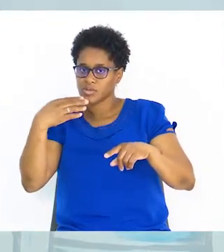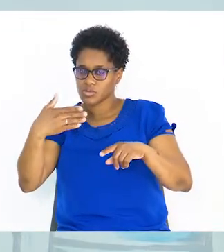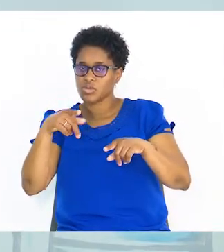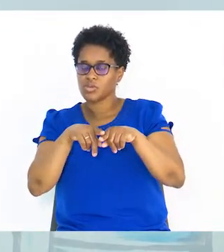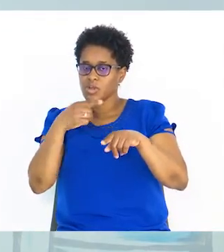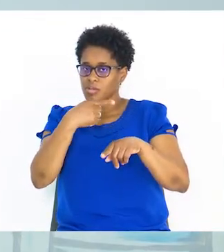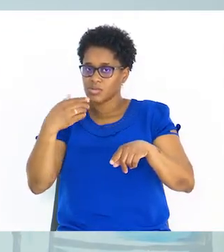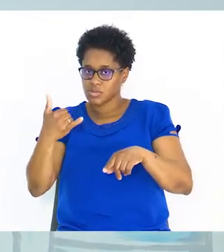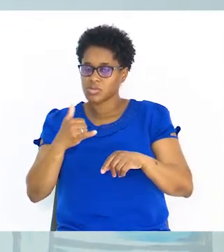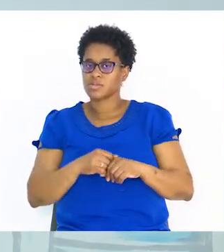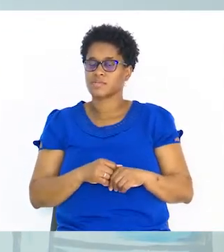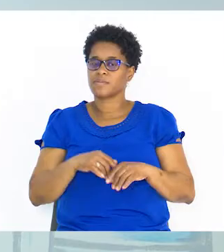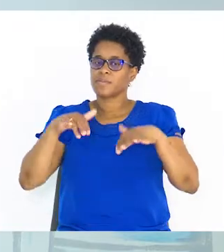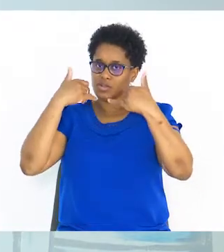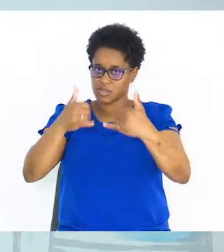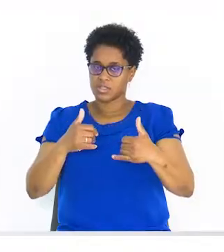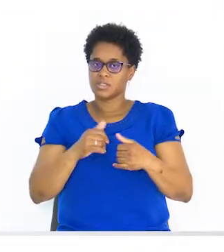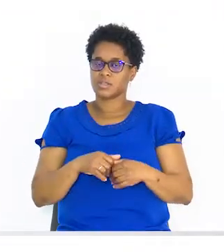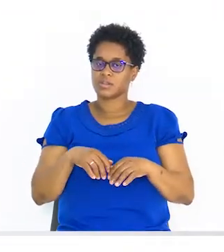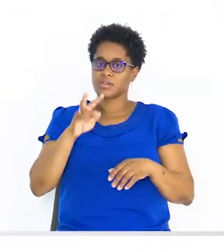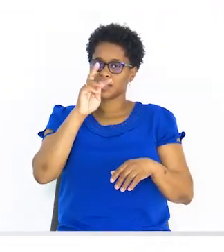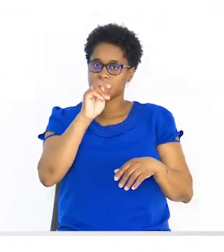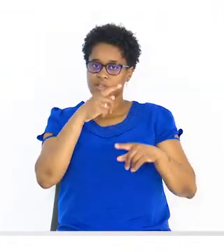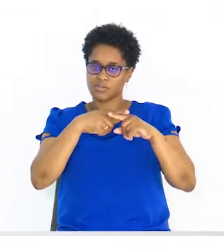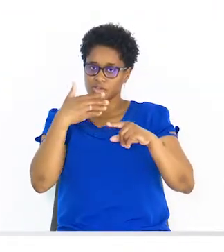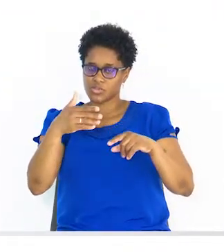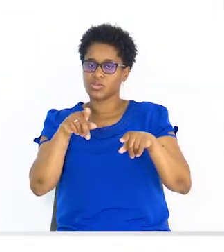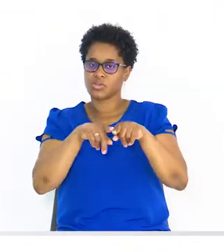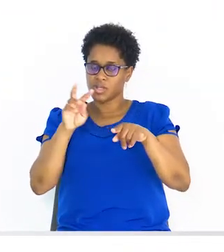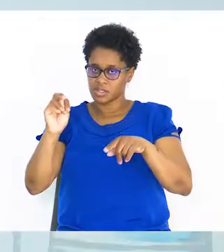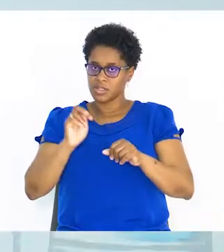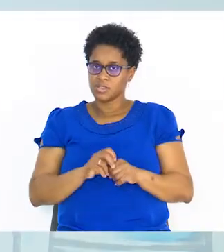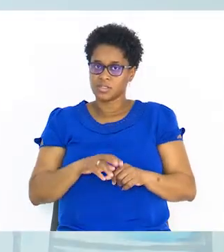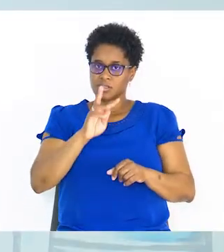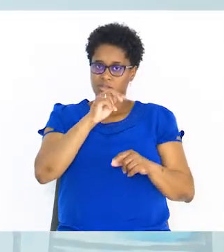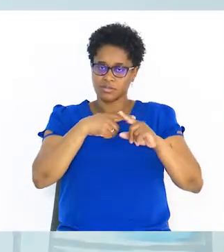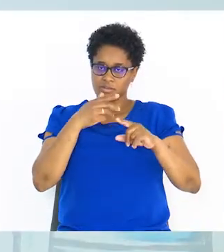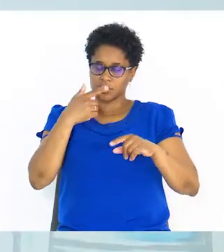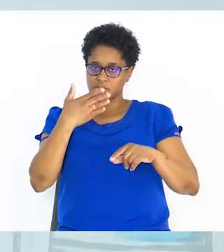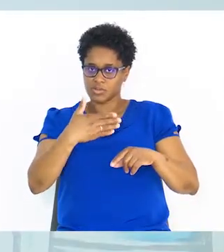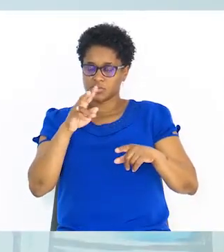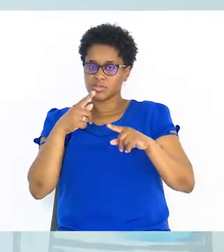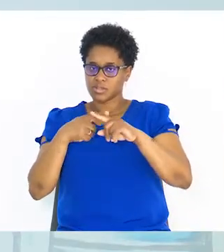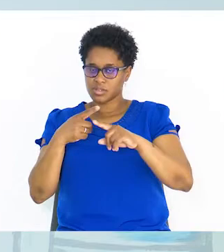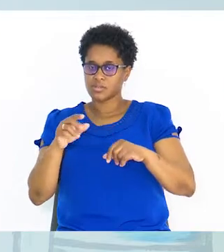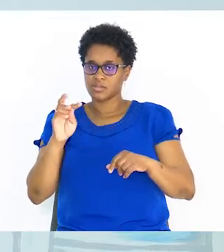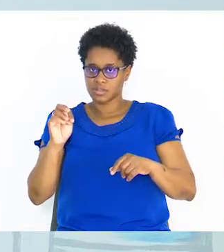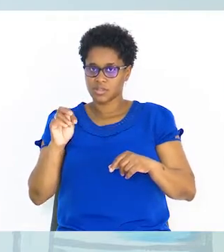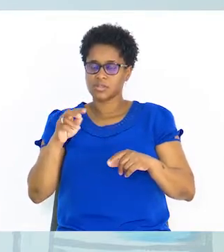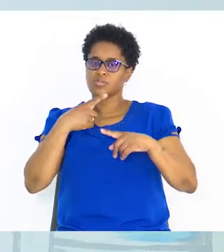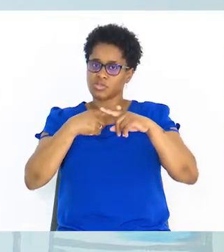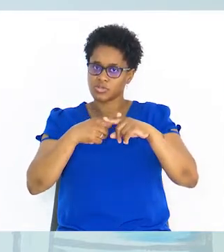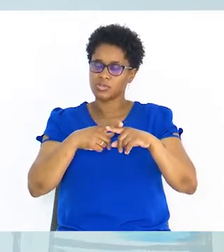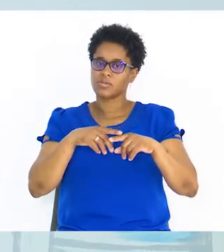menos 2. De seguida, 3 vezes 1 dá 3. 3 vezes 1 dá 3. Multiplica pelo numerador e também